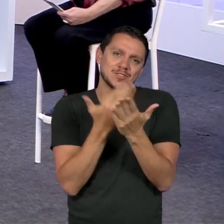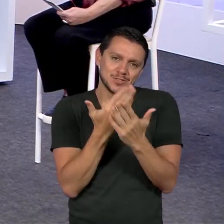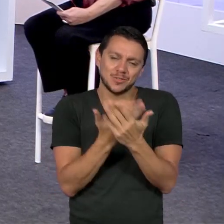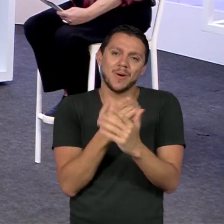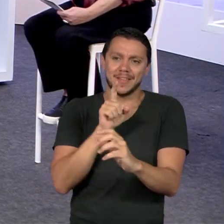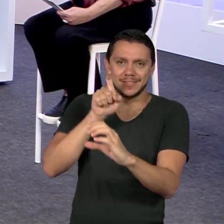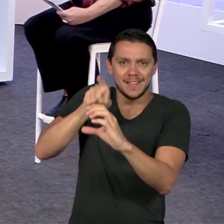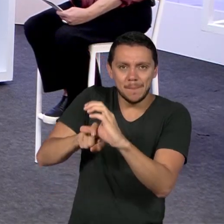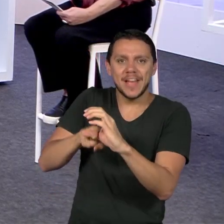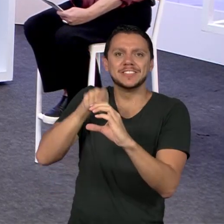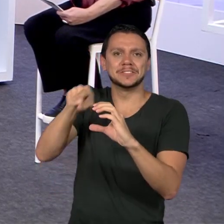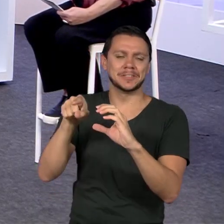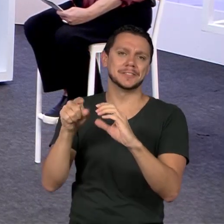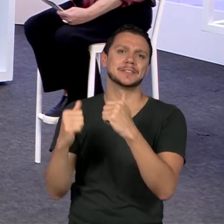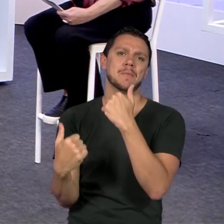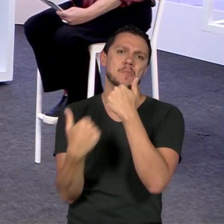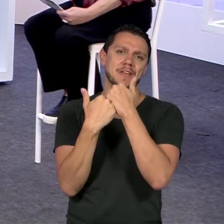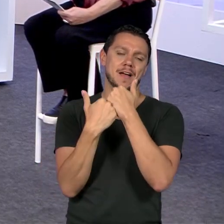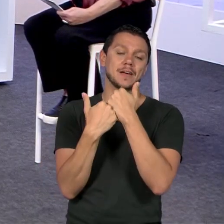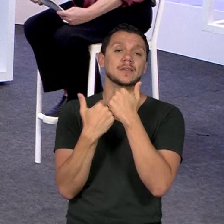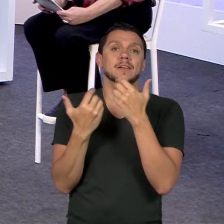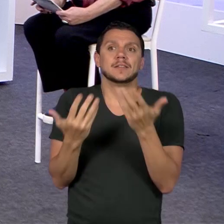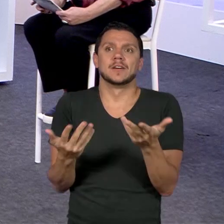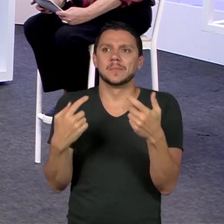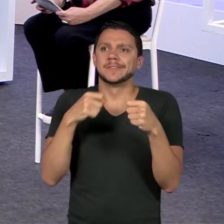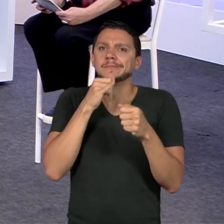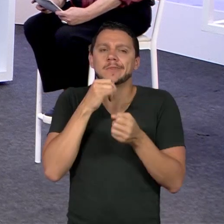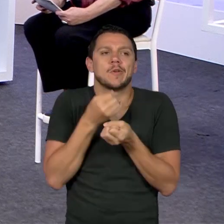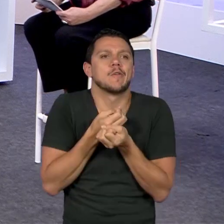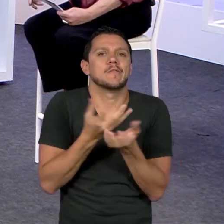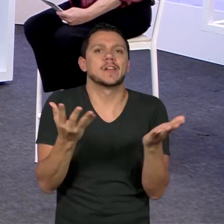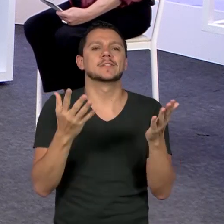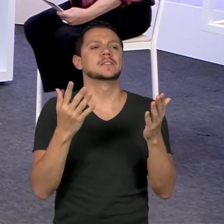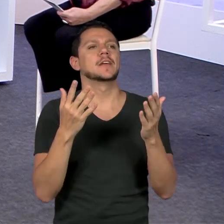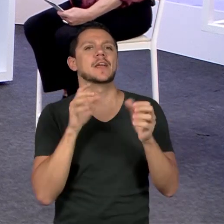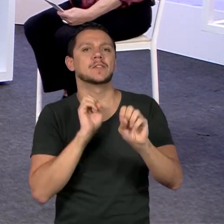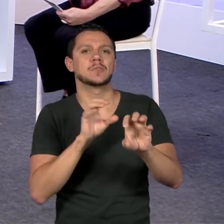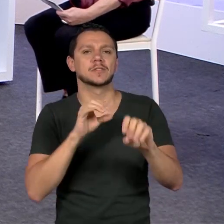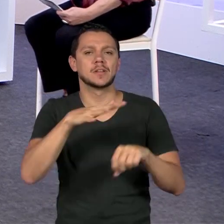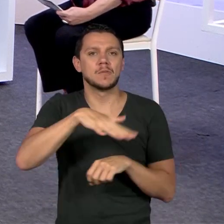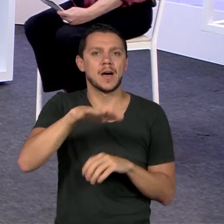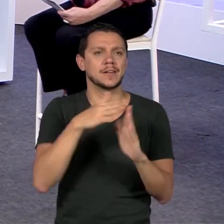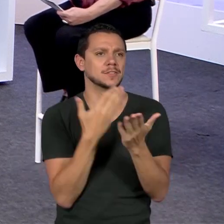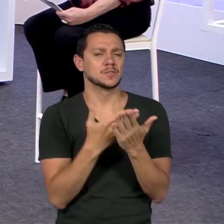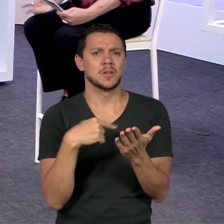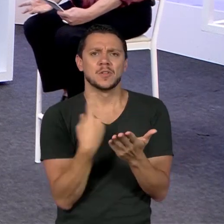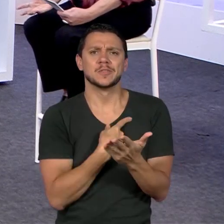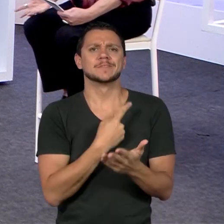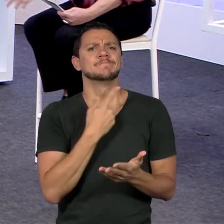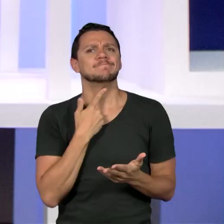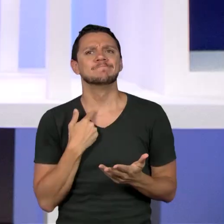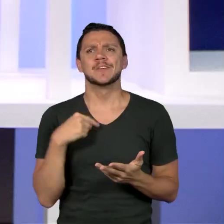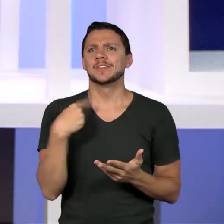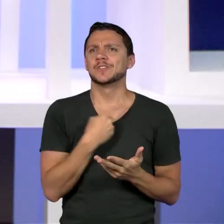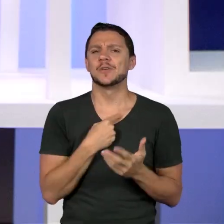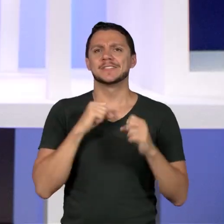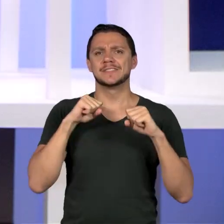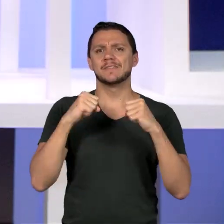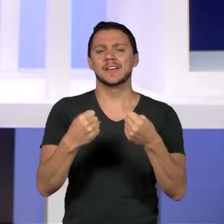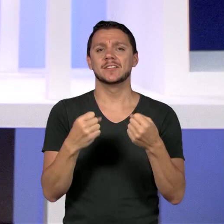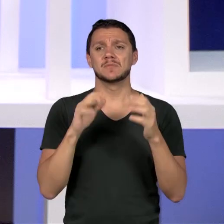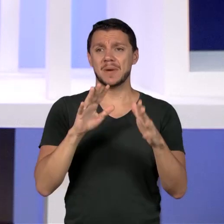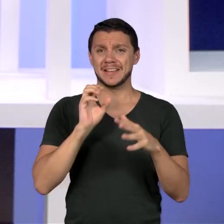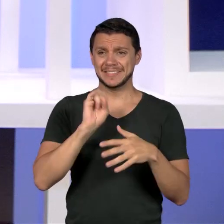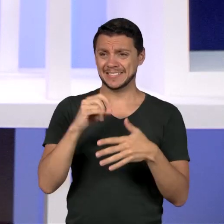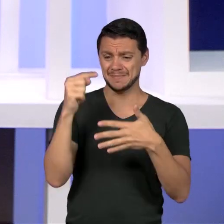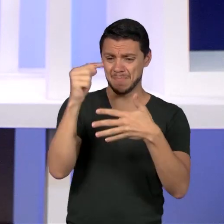para que as coisas aconteçam no sentido de oferecer educação escolar, que tanto desejamos, tanto defendemos, mas que, essas